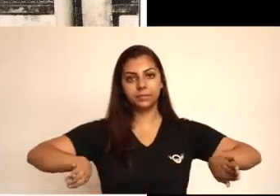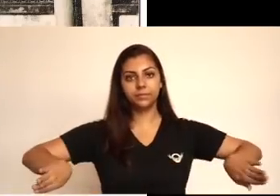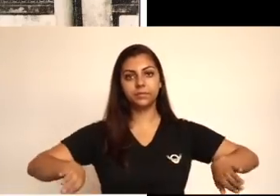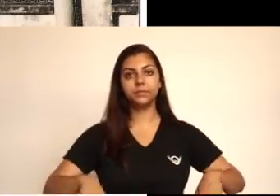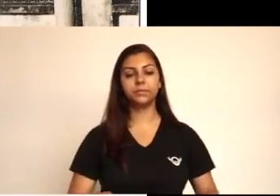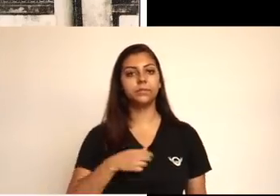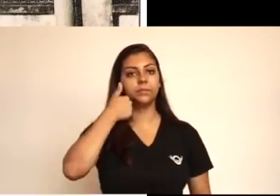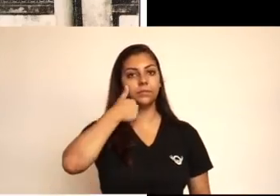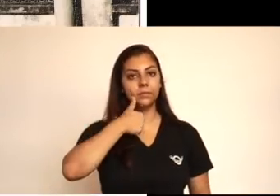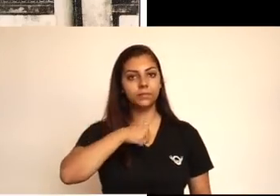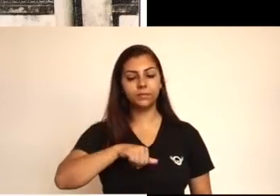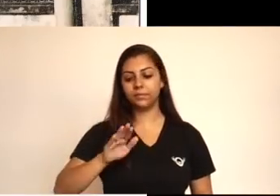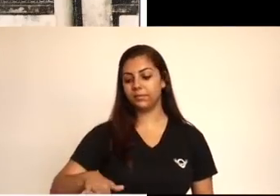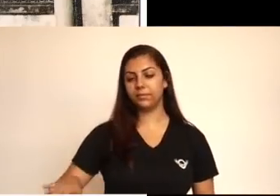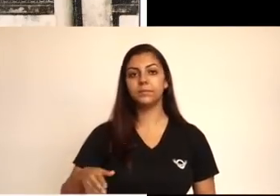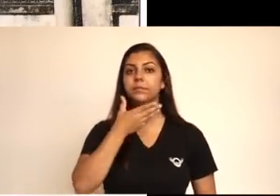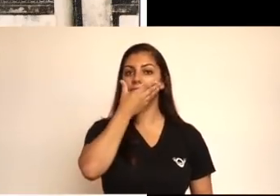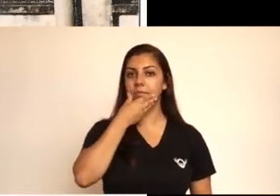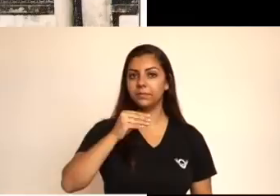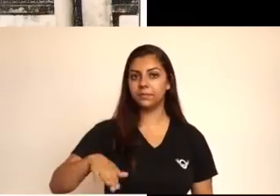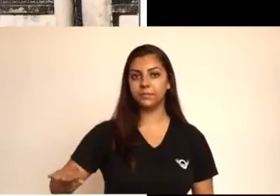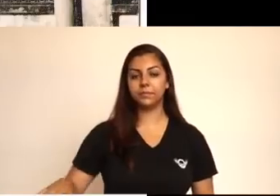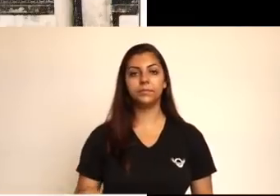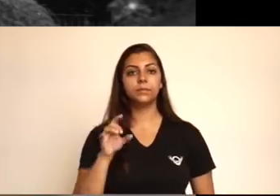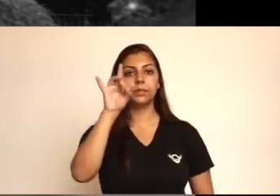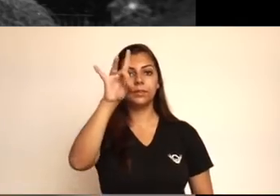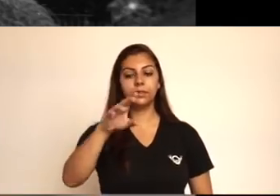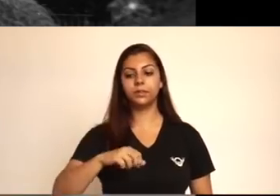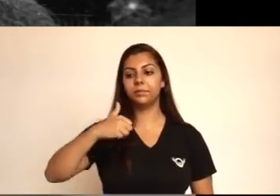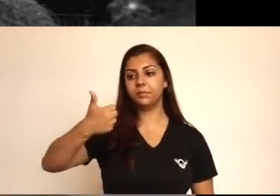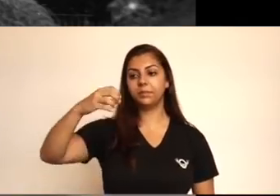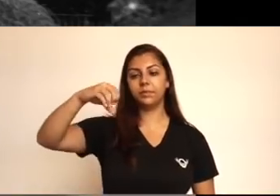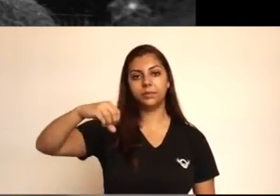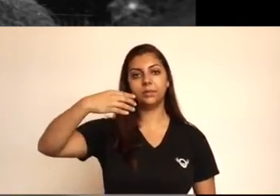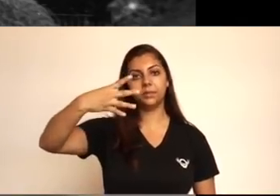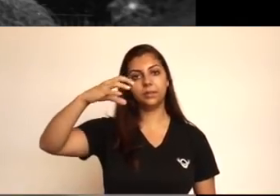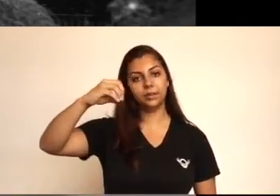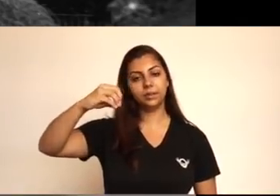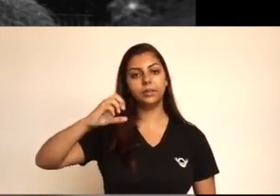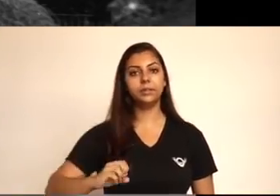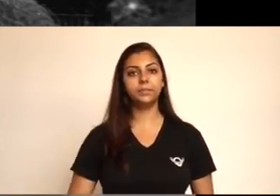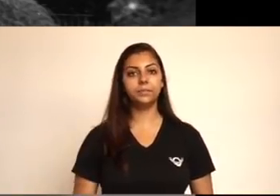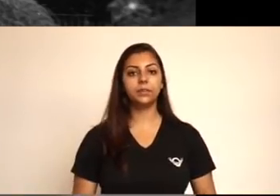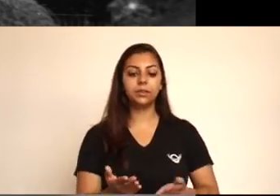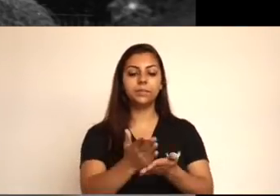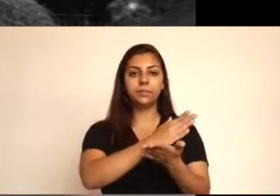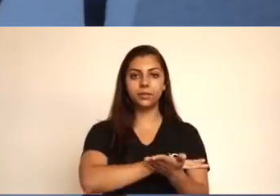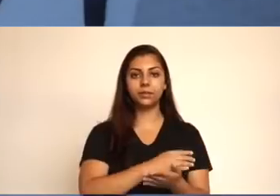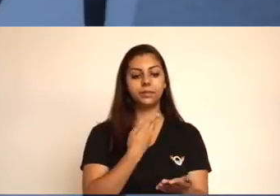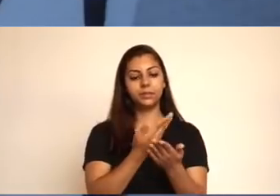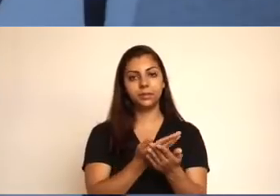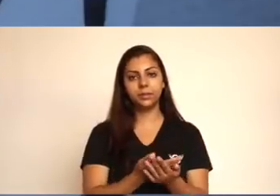1932, é fechada bloqueada,